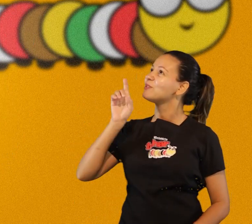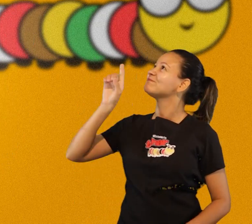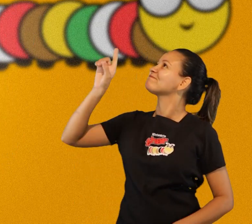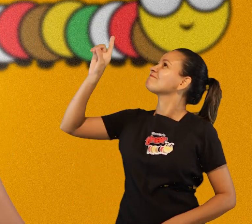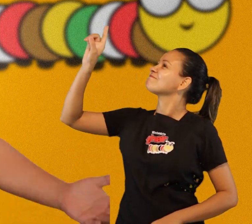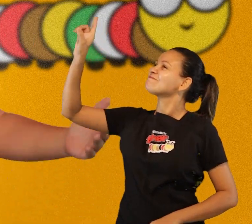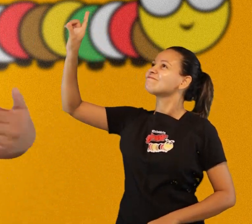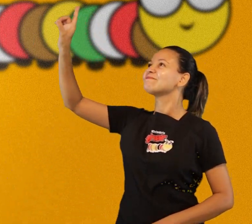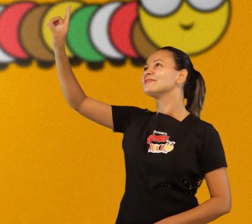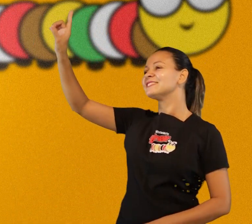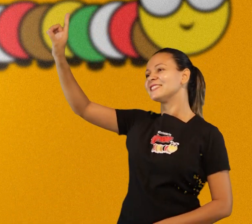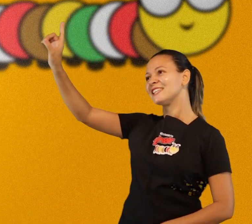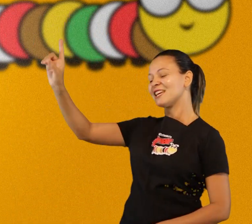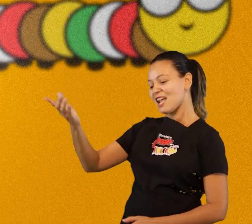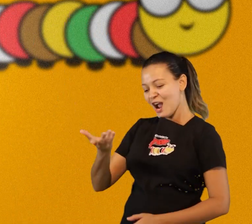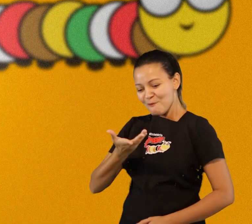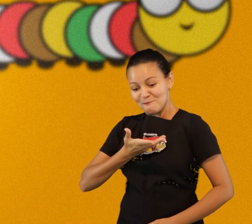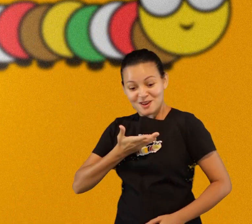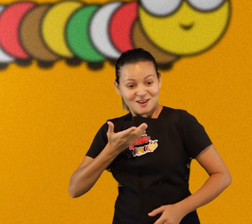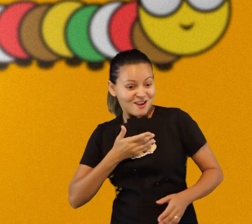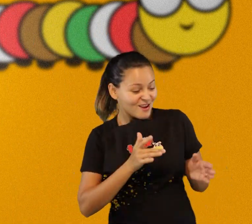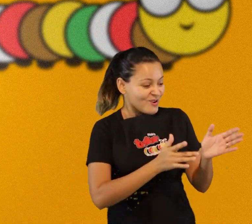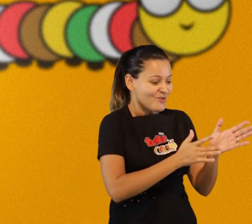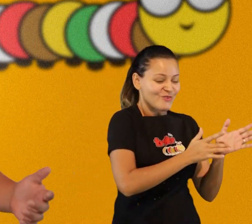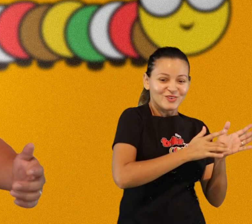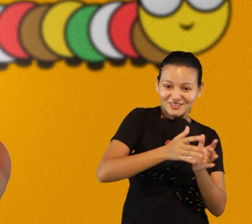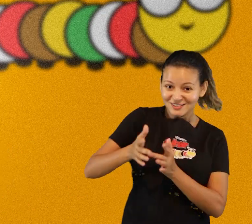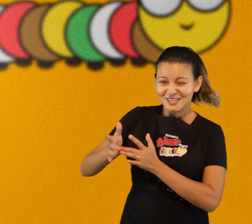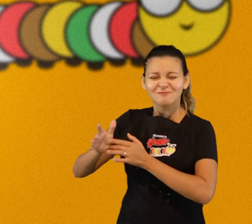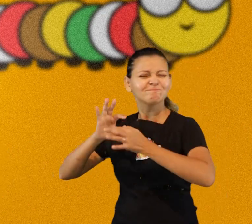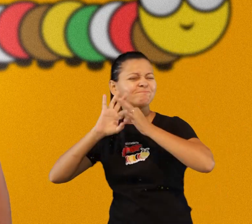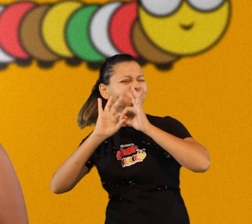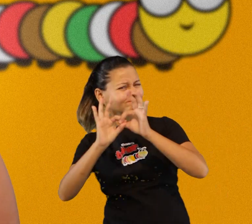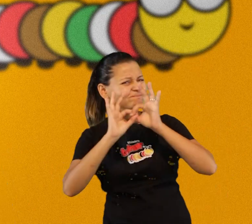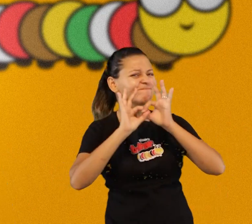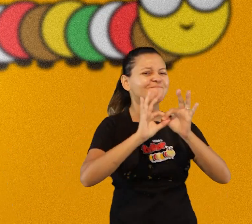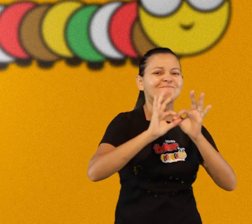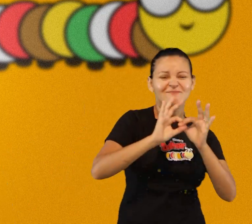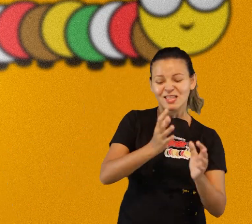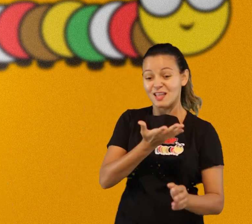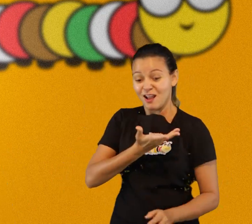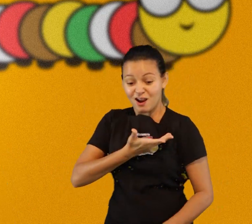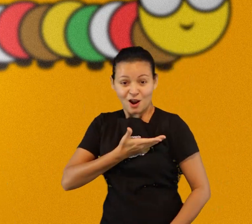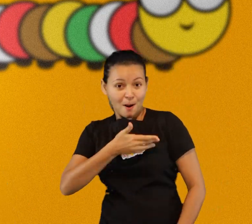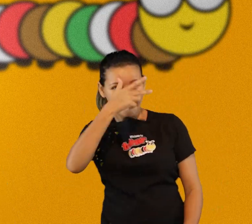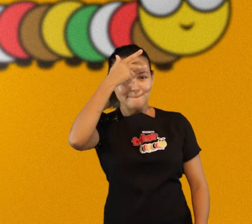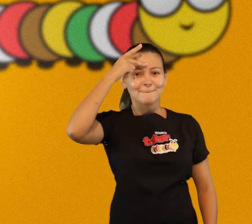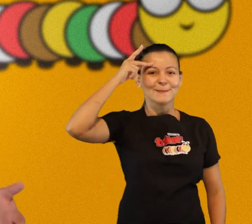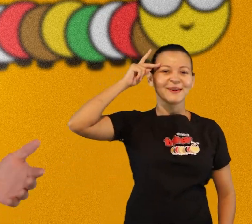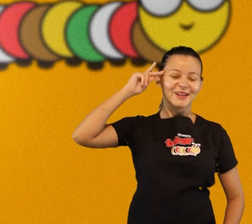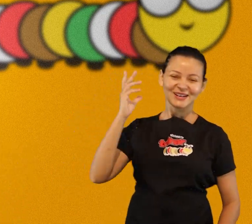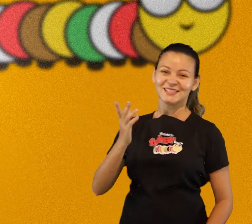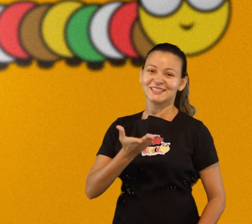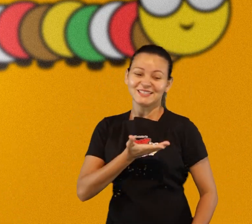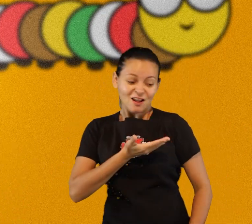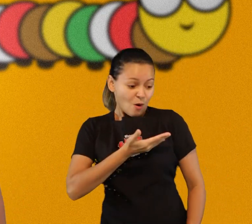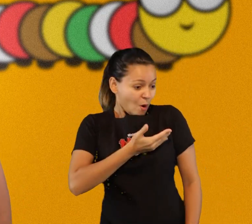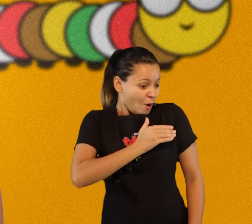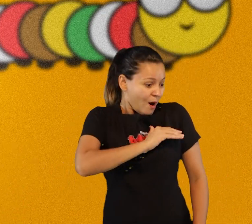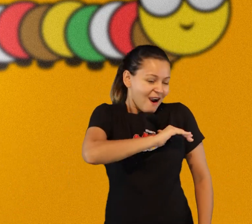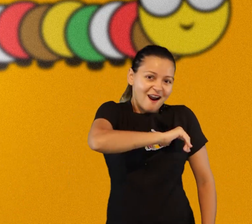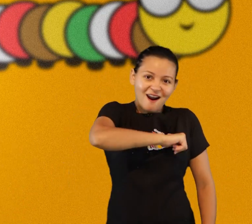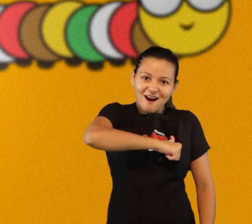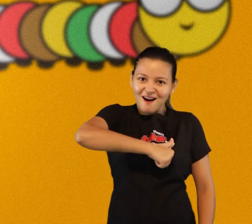é o amor que só tem é o amor que só tem é o